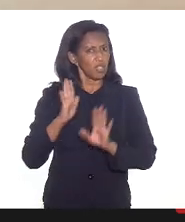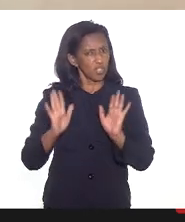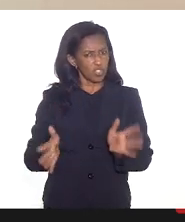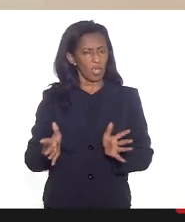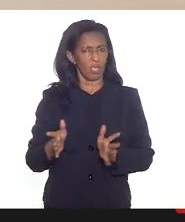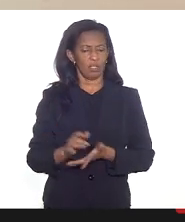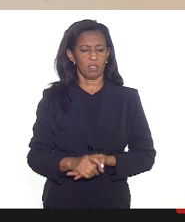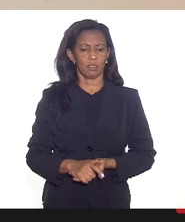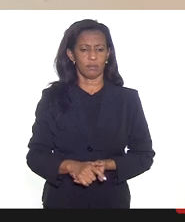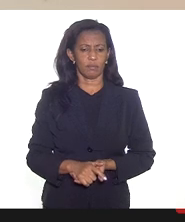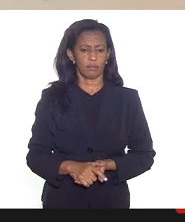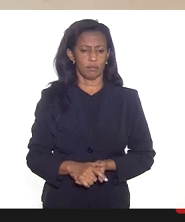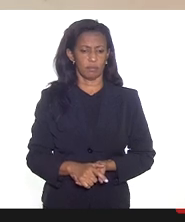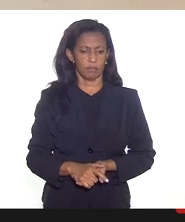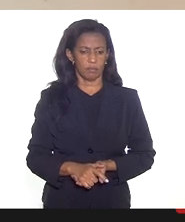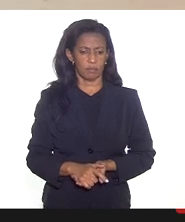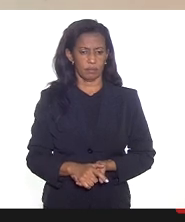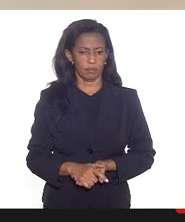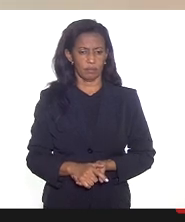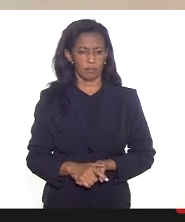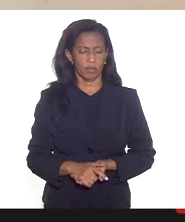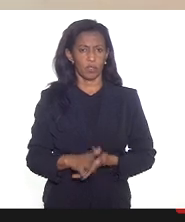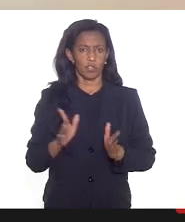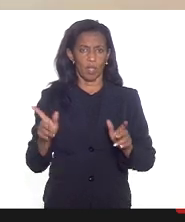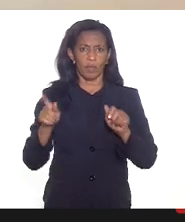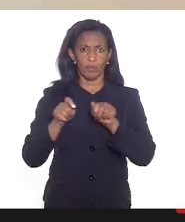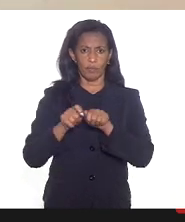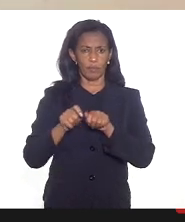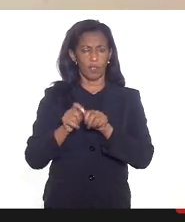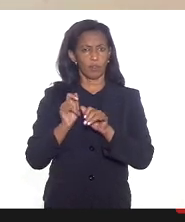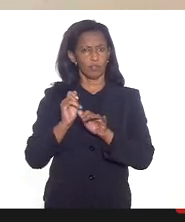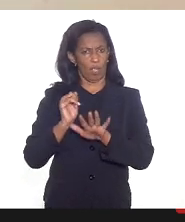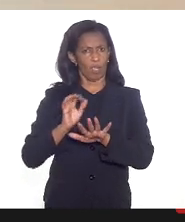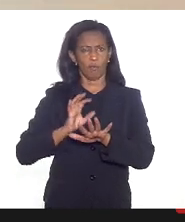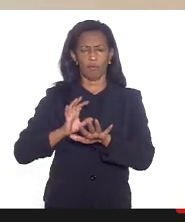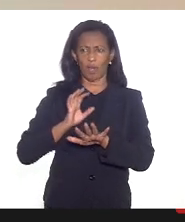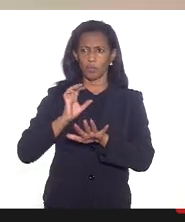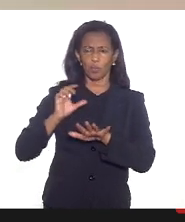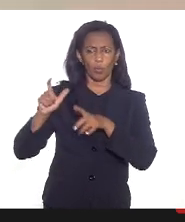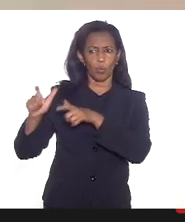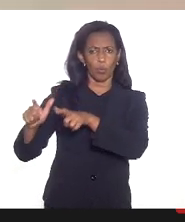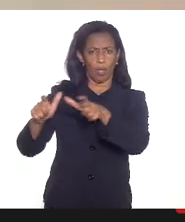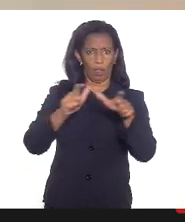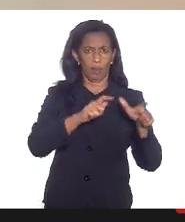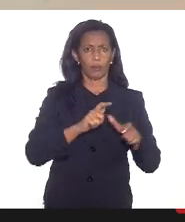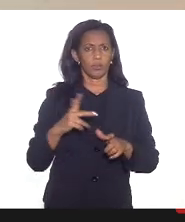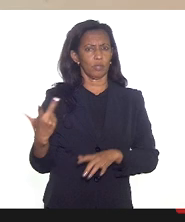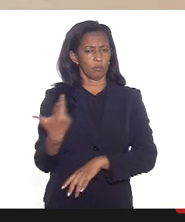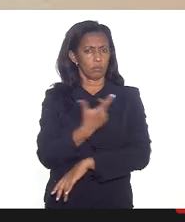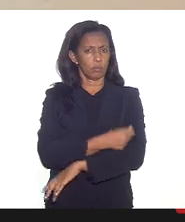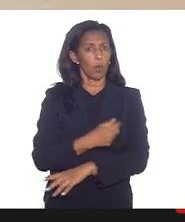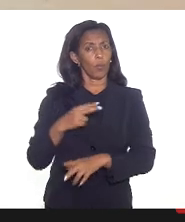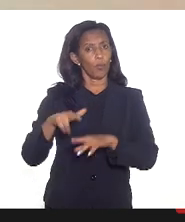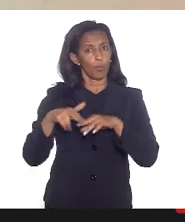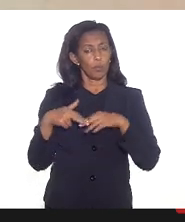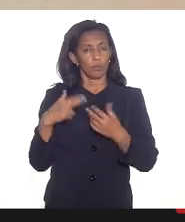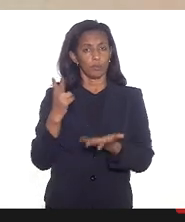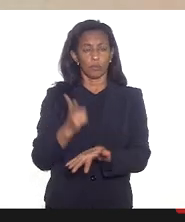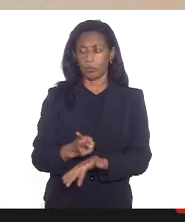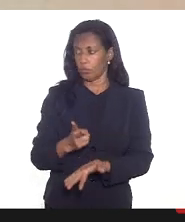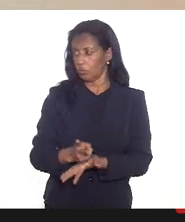é já é já é feito em vários lugares então por isso a gente manteve essa